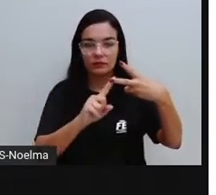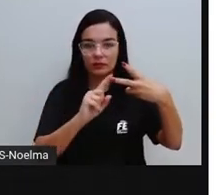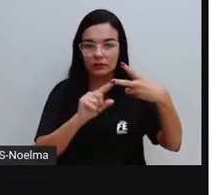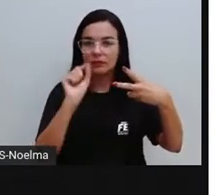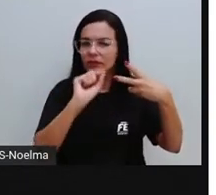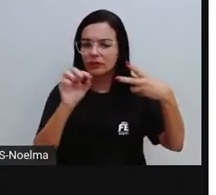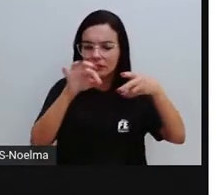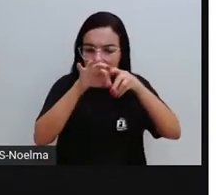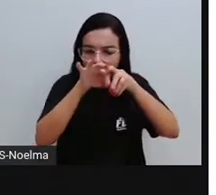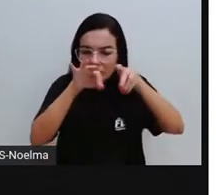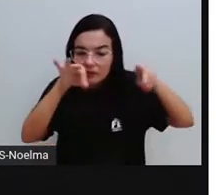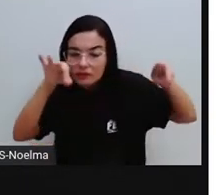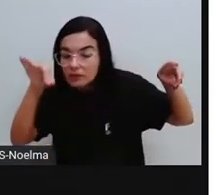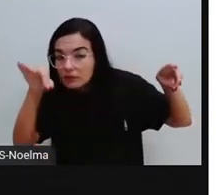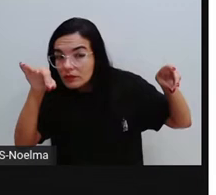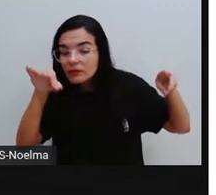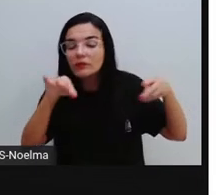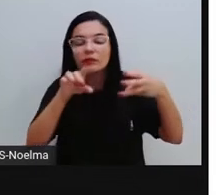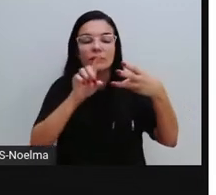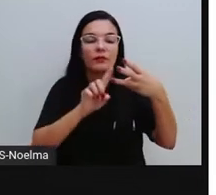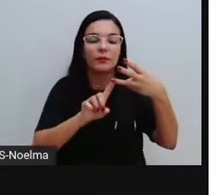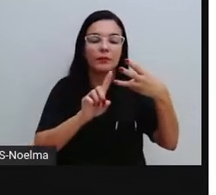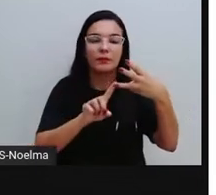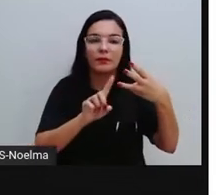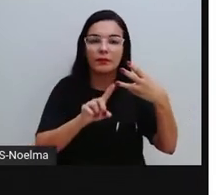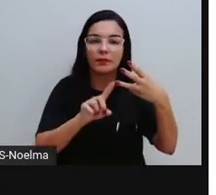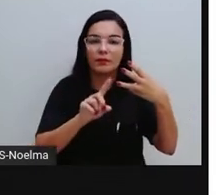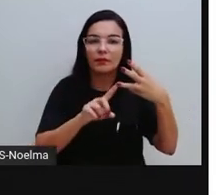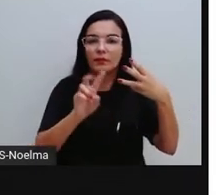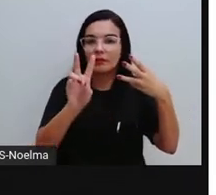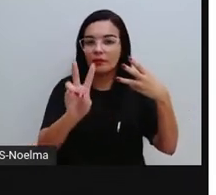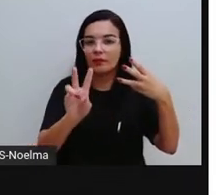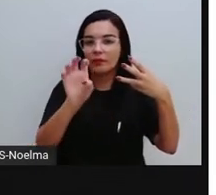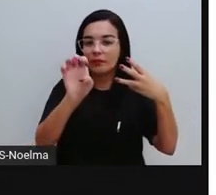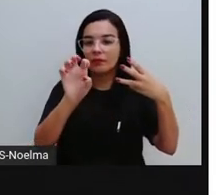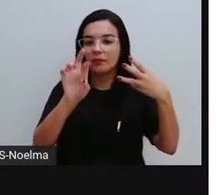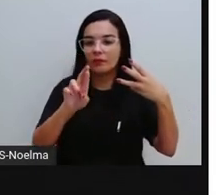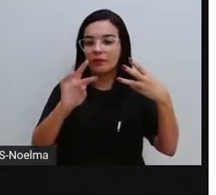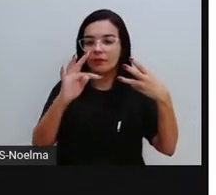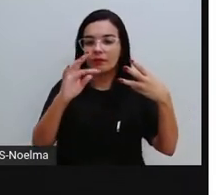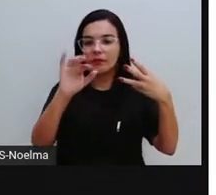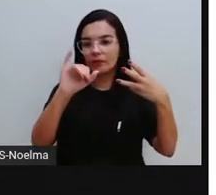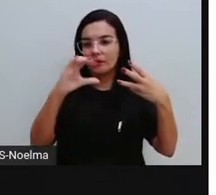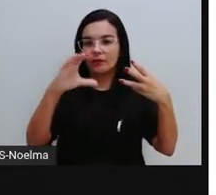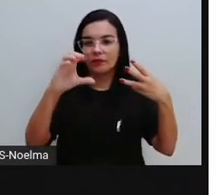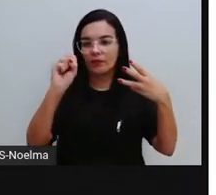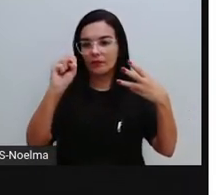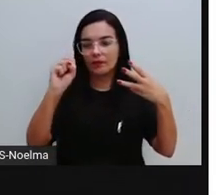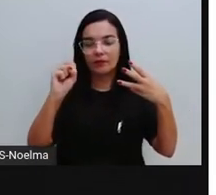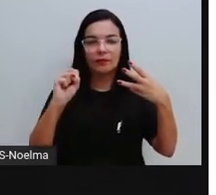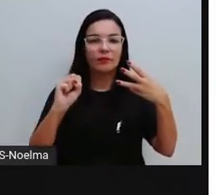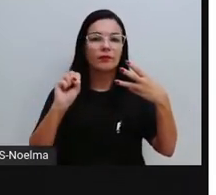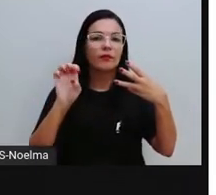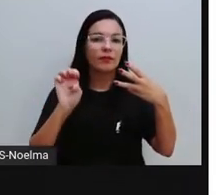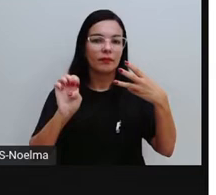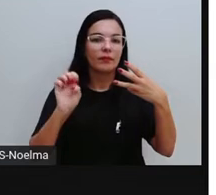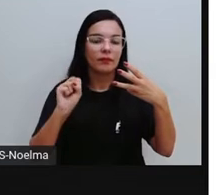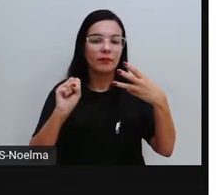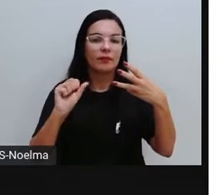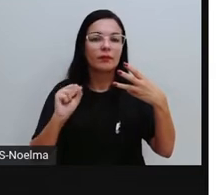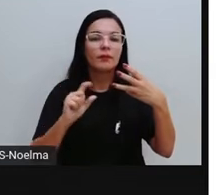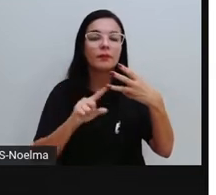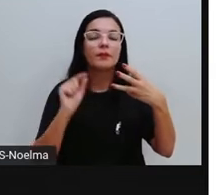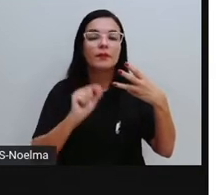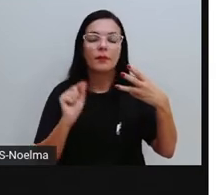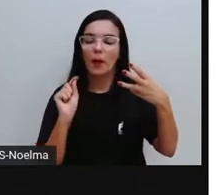aresta, que é o segmento de reta que vai unir cada lado desse sólido, e os vértices que são os